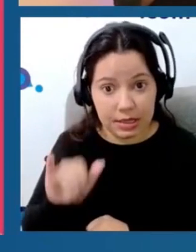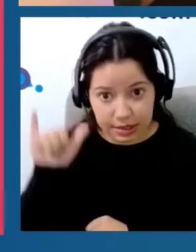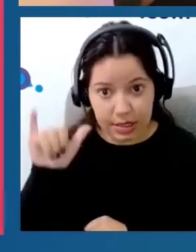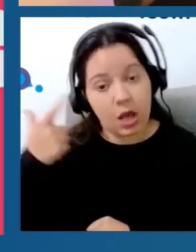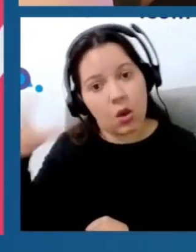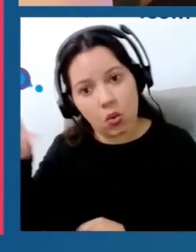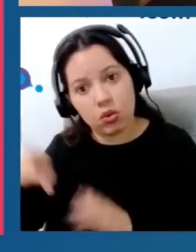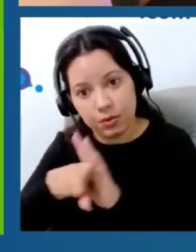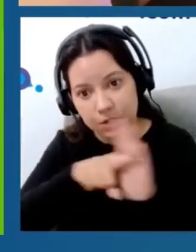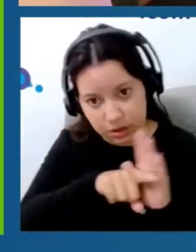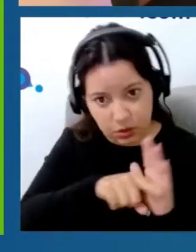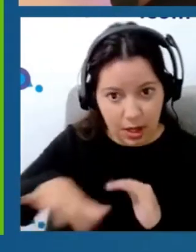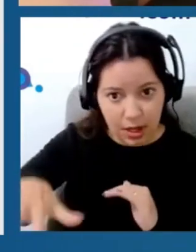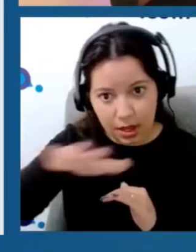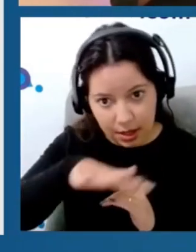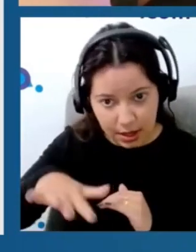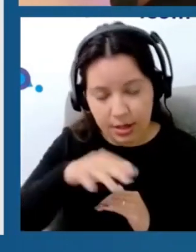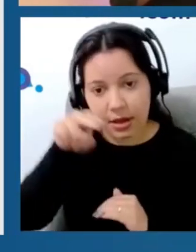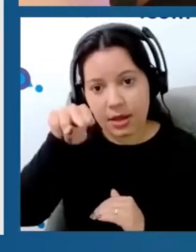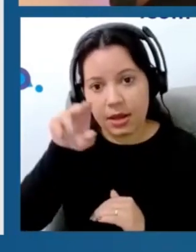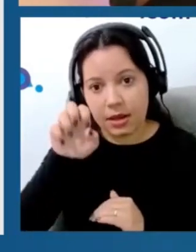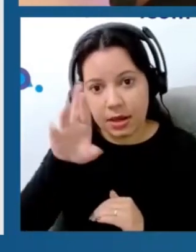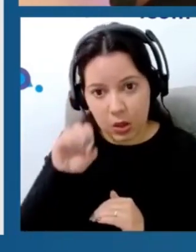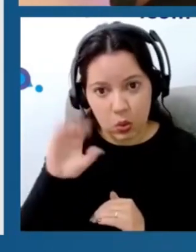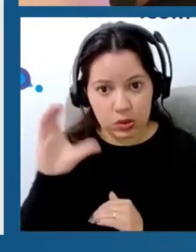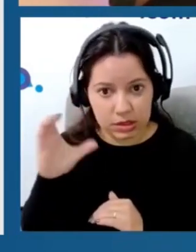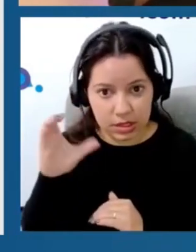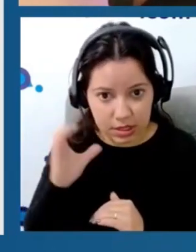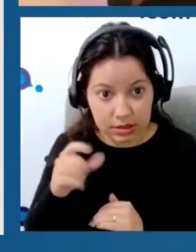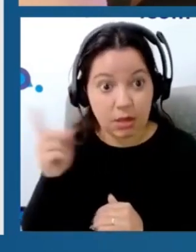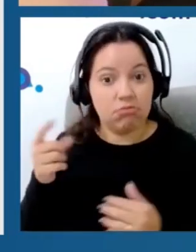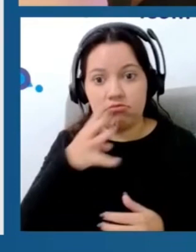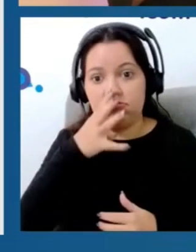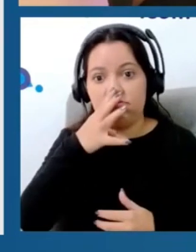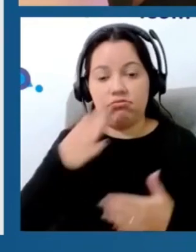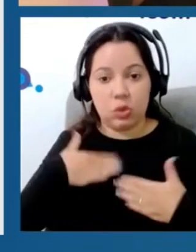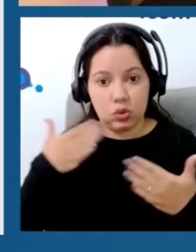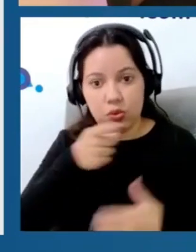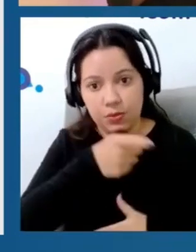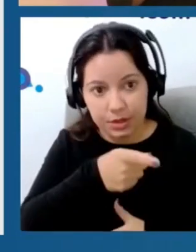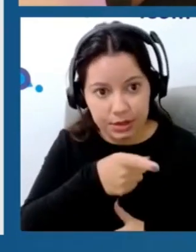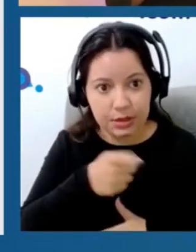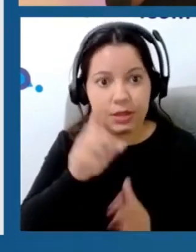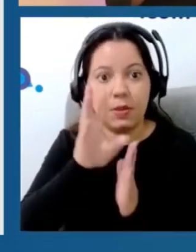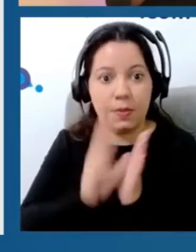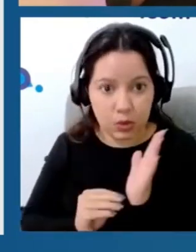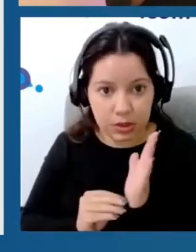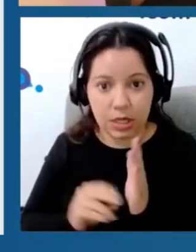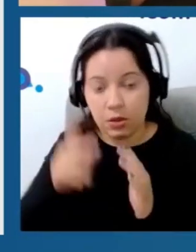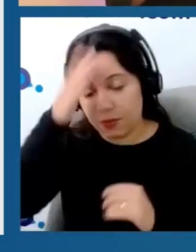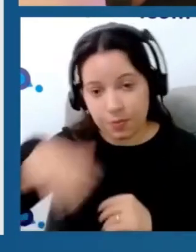da área de neurociência. E aí, nesse sentido, gente traz uma surpresa para vocês, mostrando que em populações